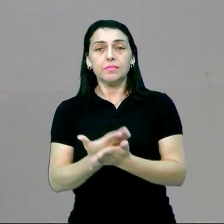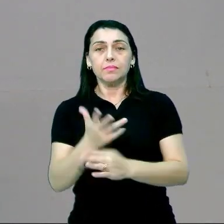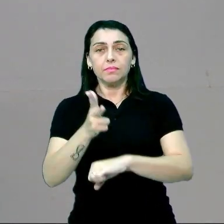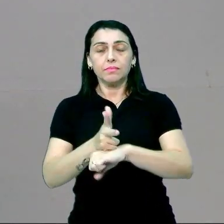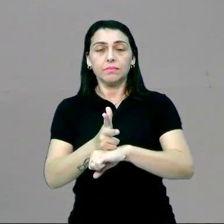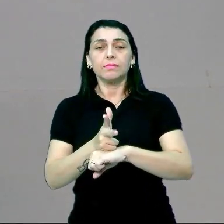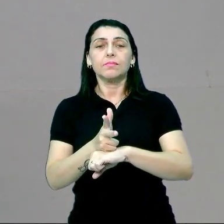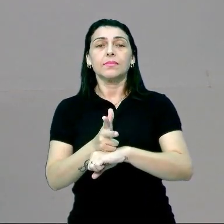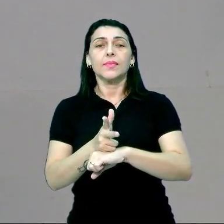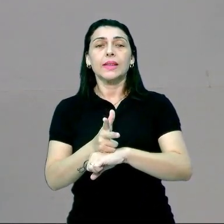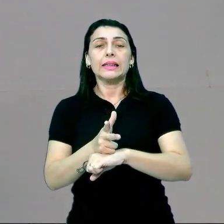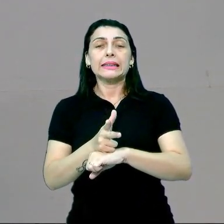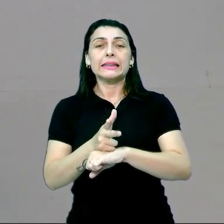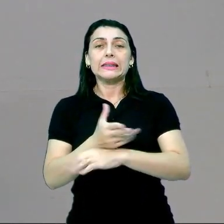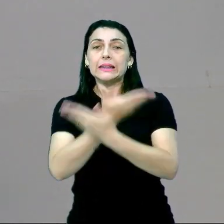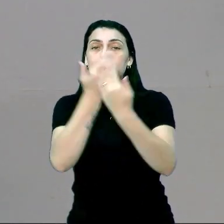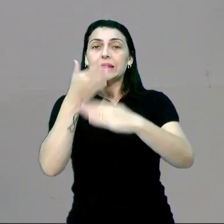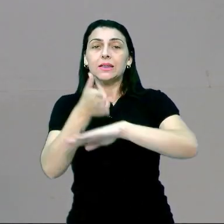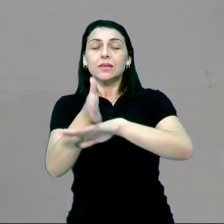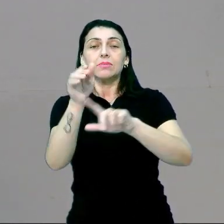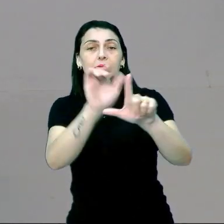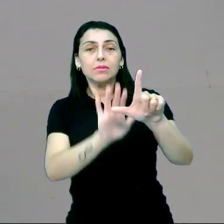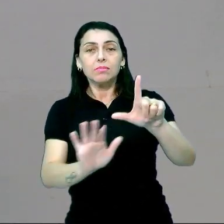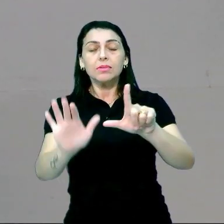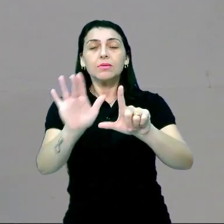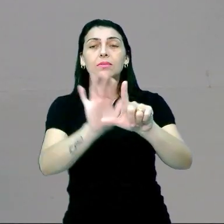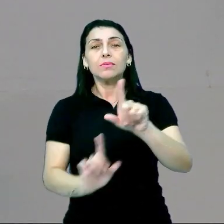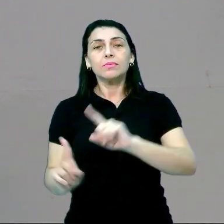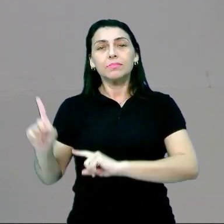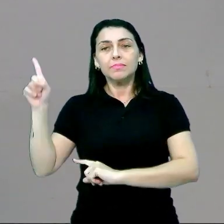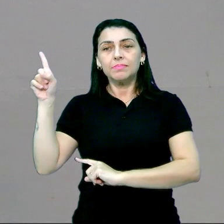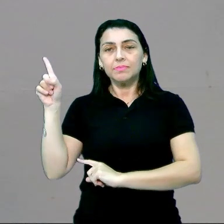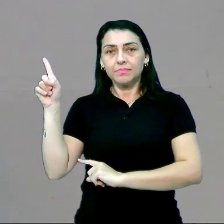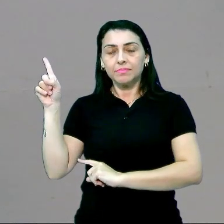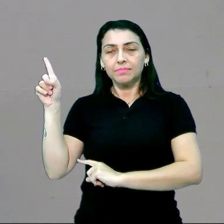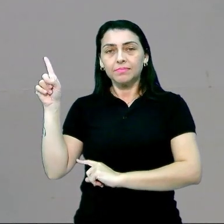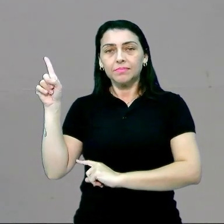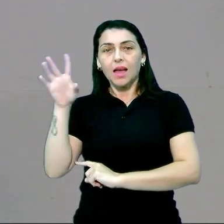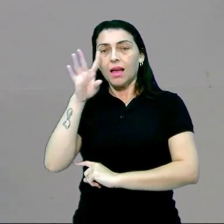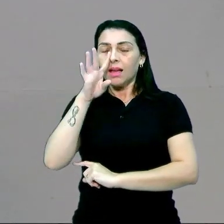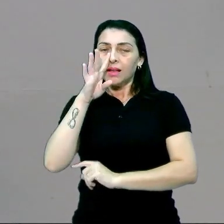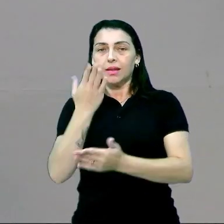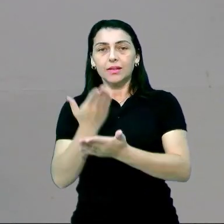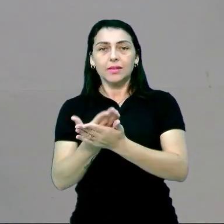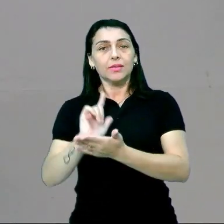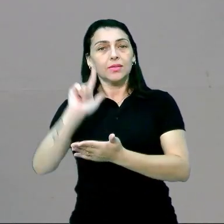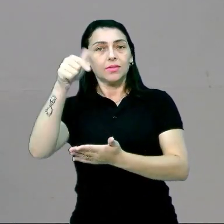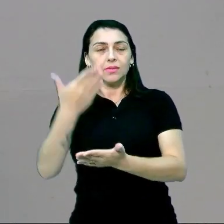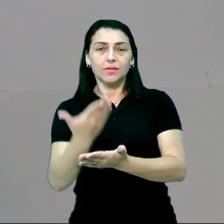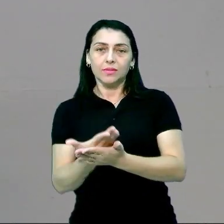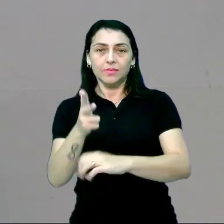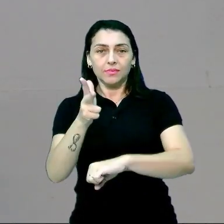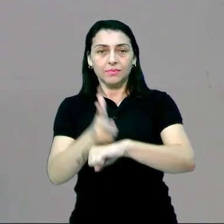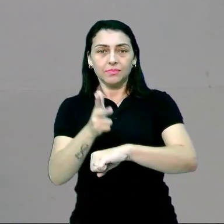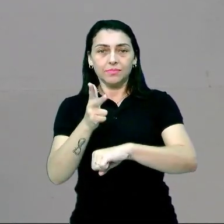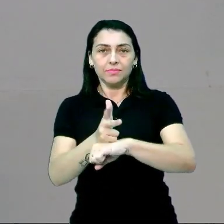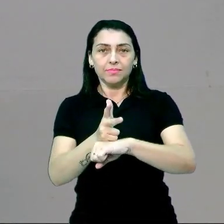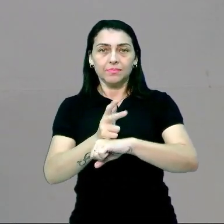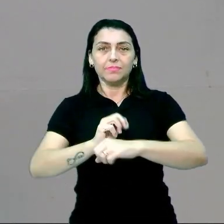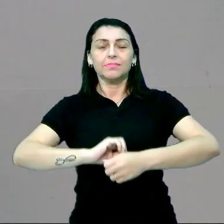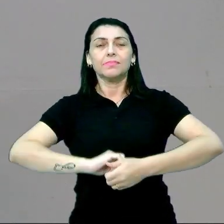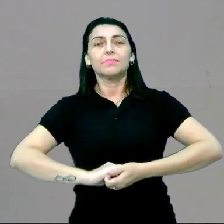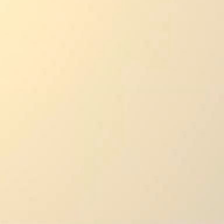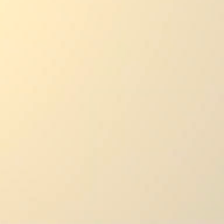esta videoaula e não deixe de acessar as nossas plataformas para assistir essa e outras videoaulas.